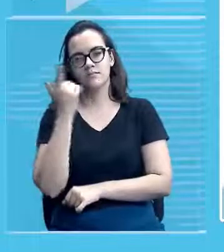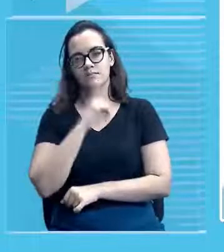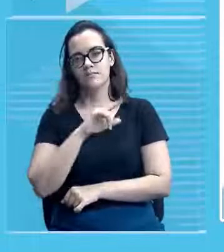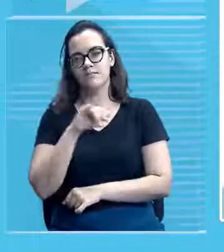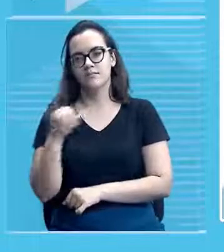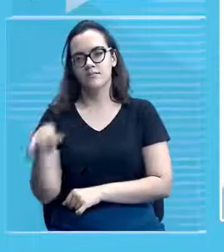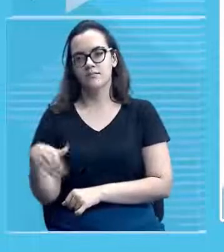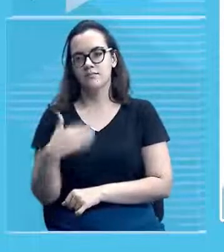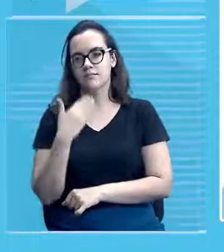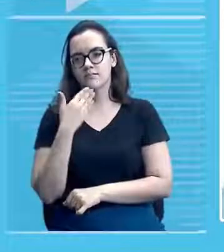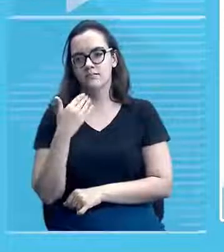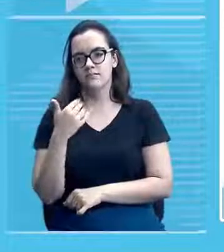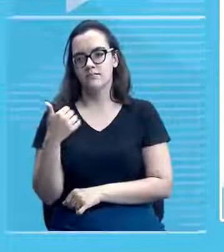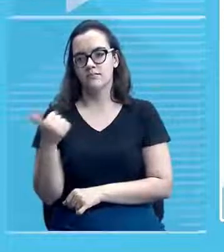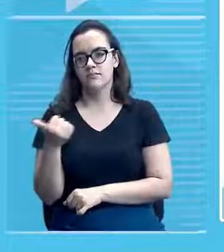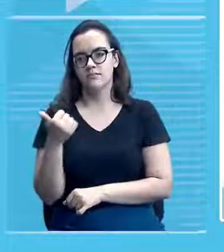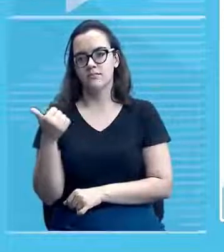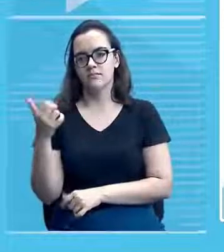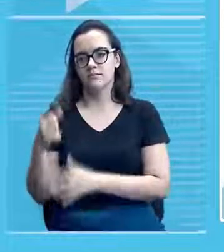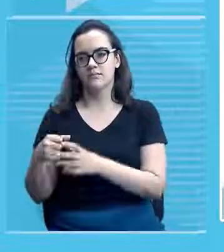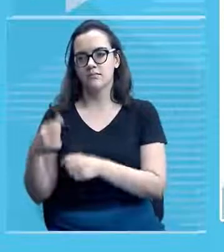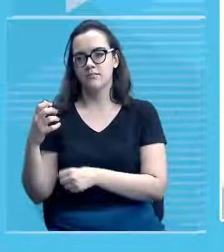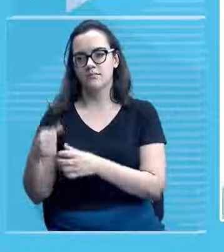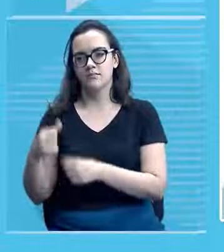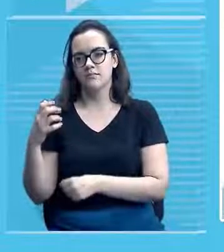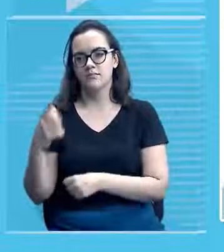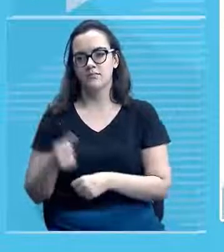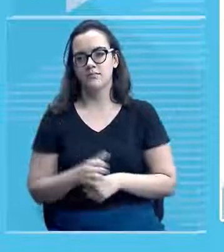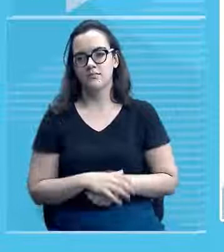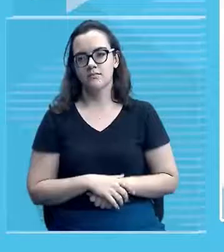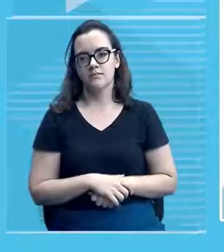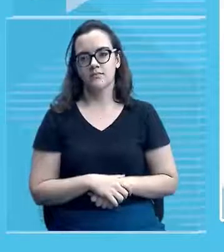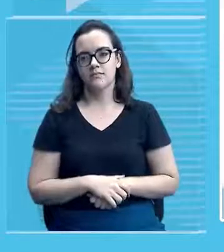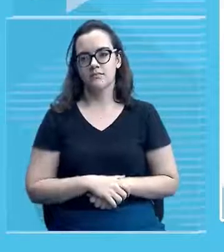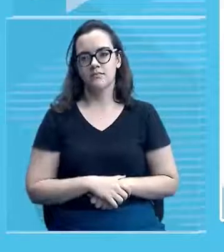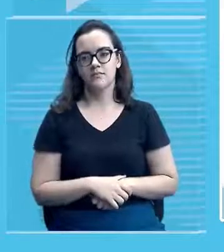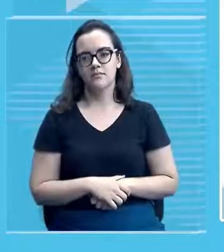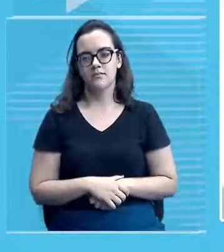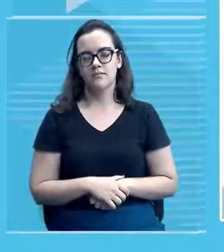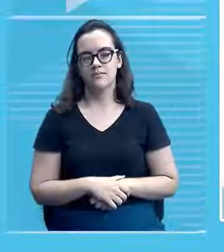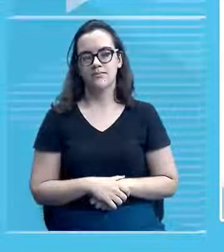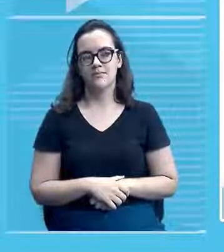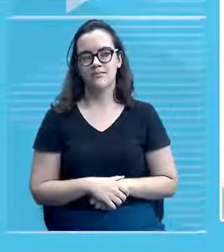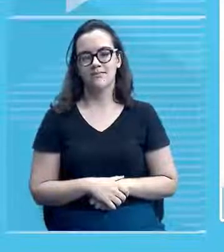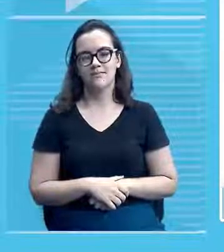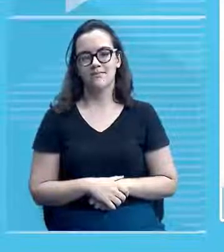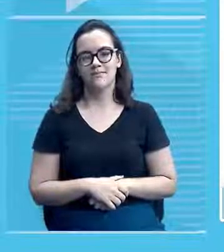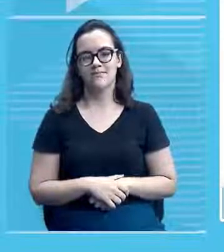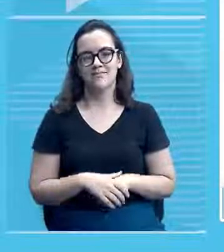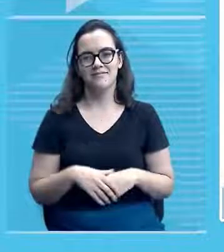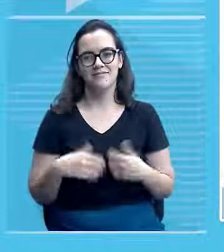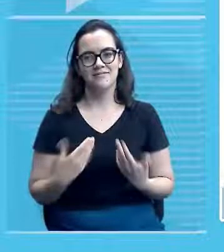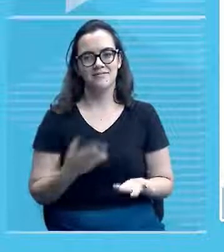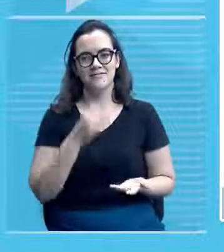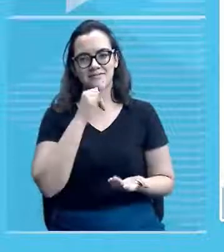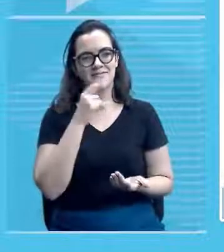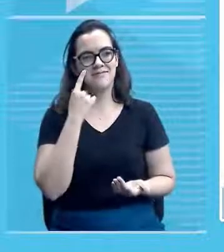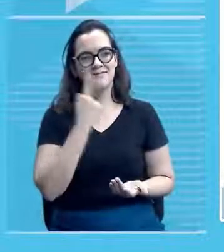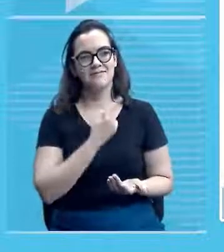essa fábrica, né? Ela está localizada aí na cidade, no município, né? De